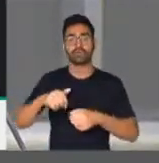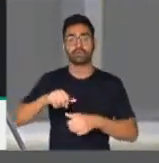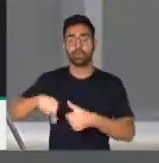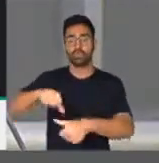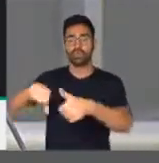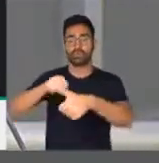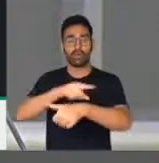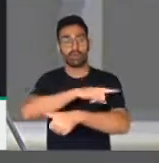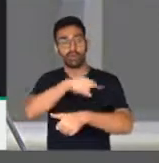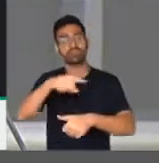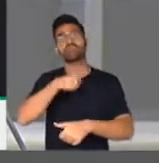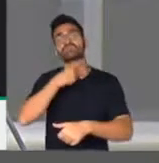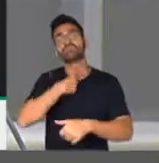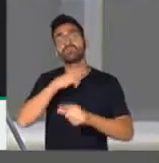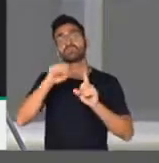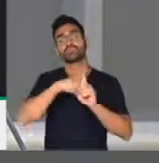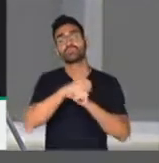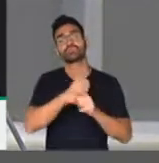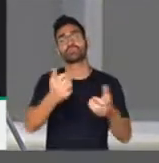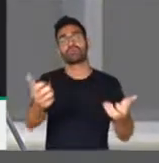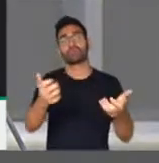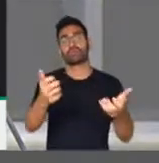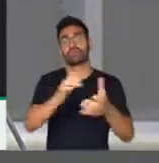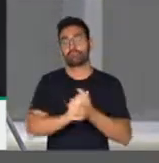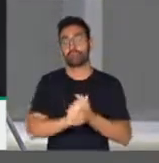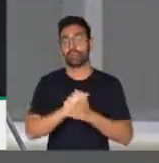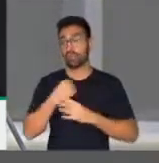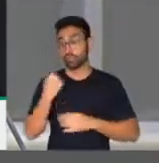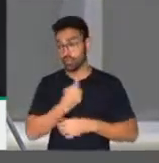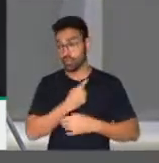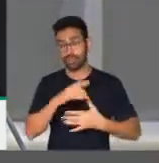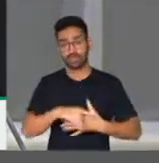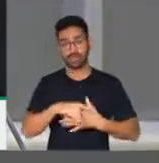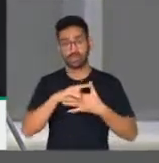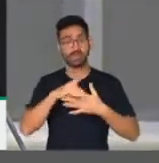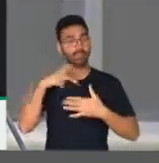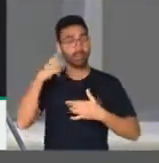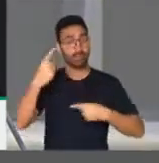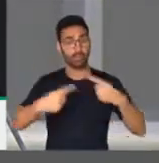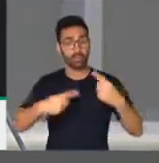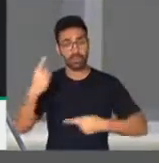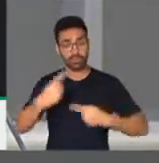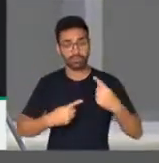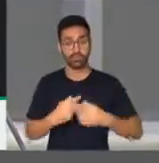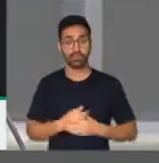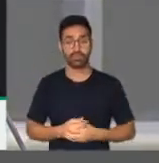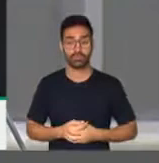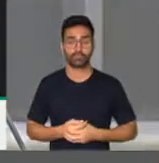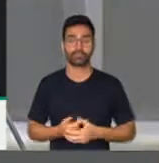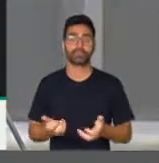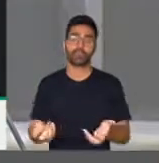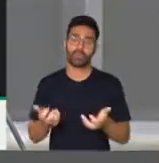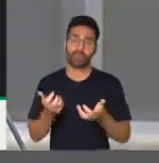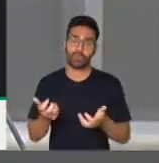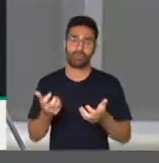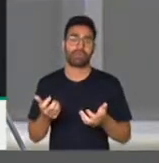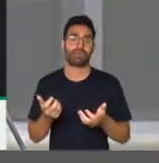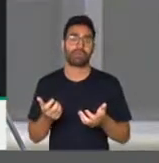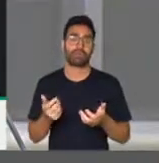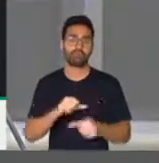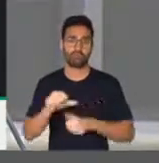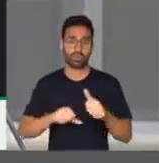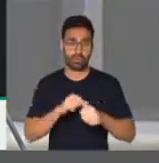brasileira espera que nós, que as lideranças políticas deste país, em seu nome, possam fazê-las.